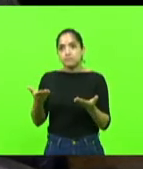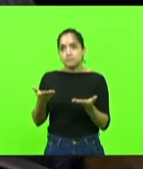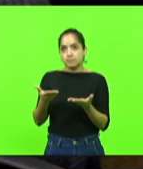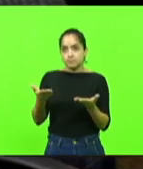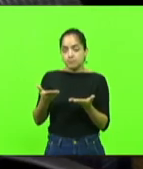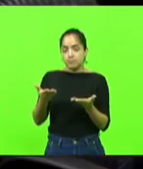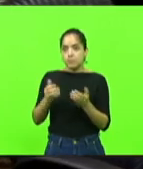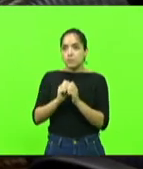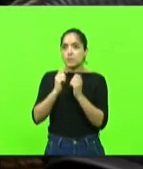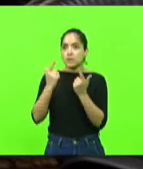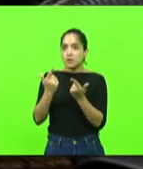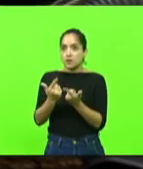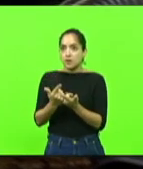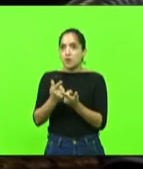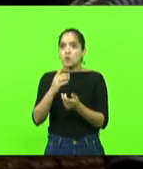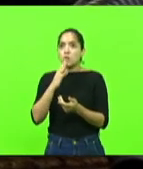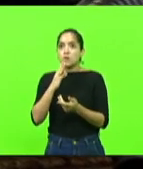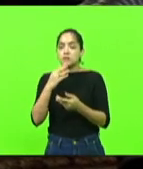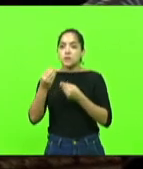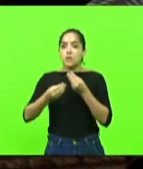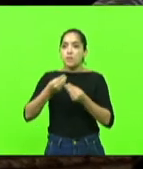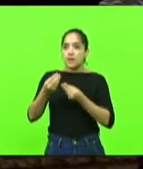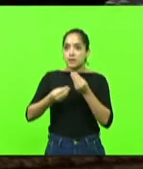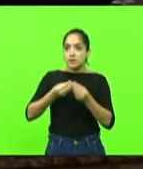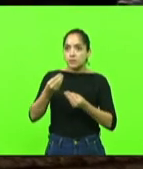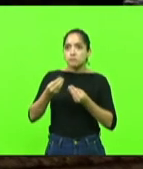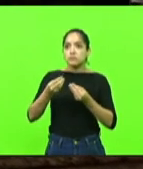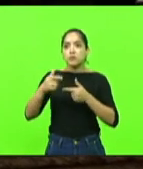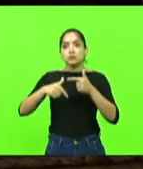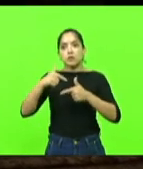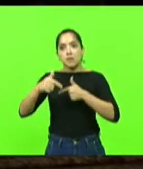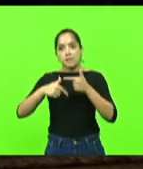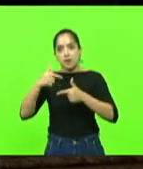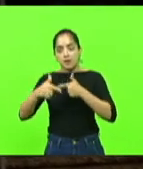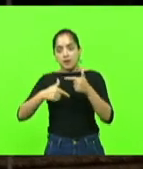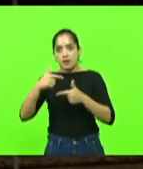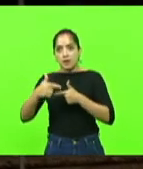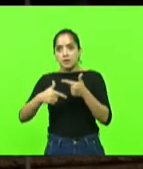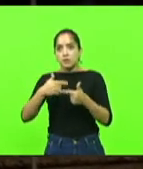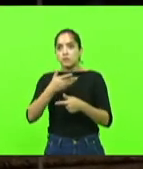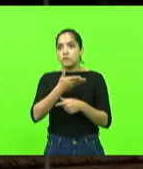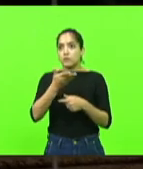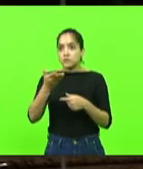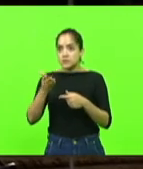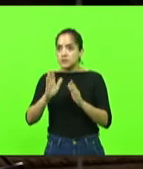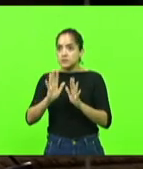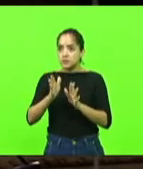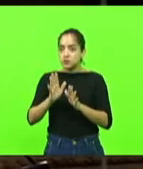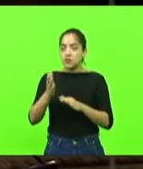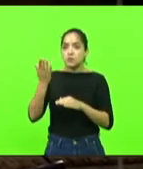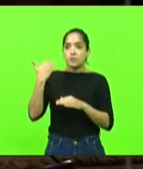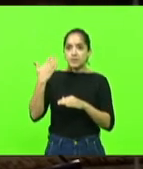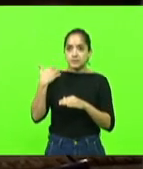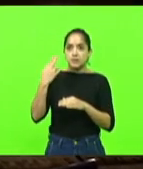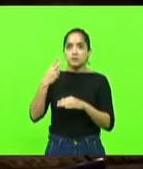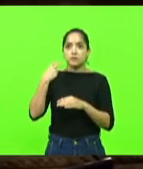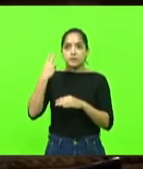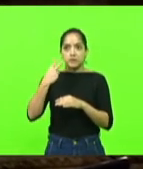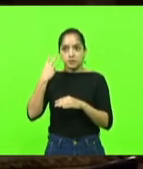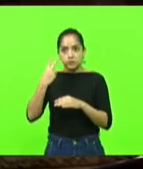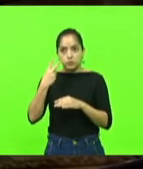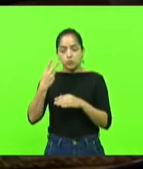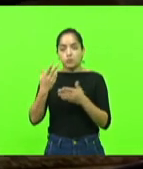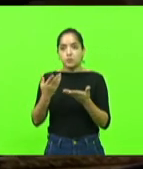de conhecer um pouquinho do trabalho de nós, parlamentares, como vocês que foram ou são vereadores na sua cidade,